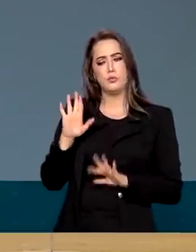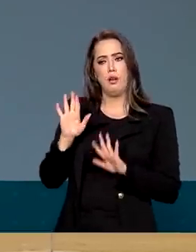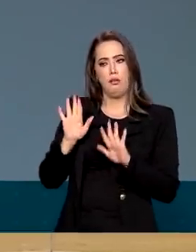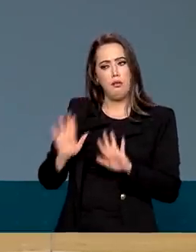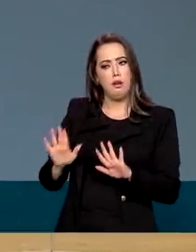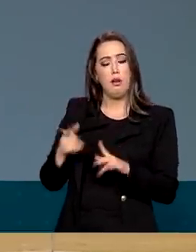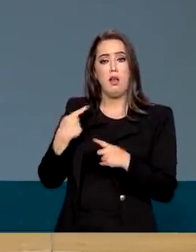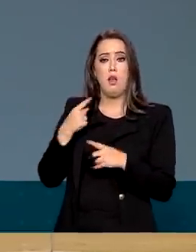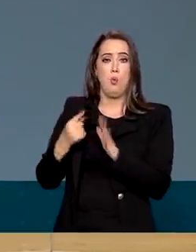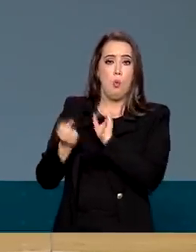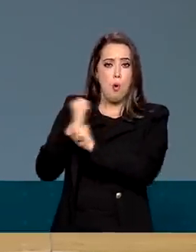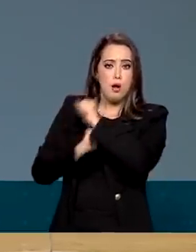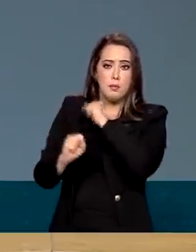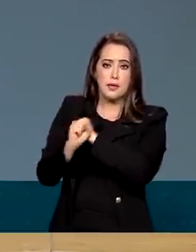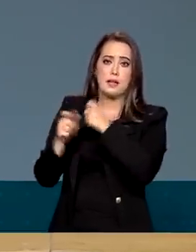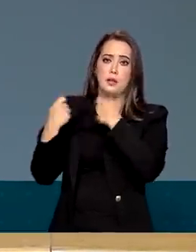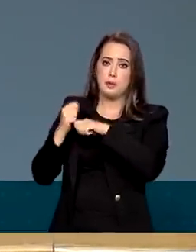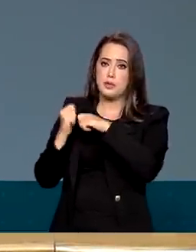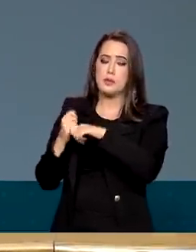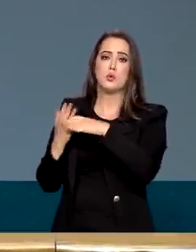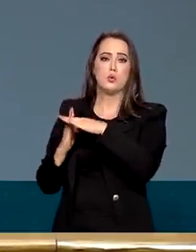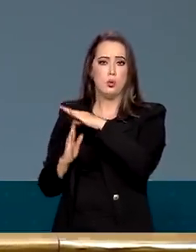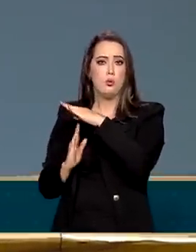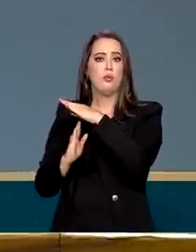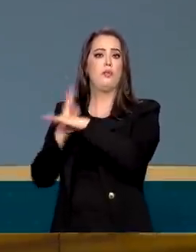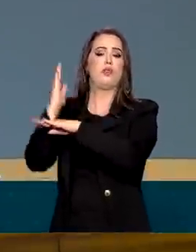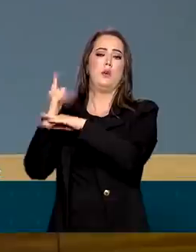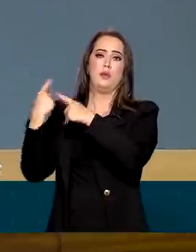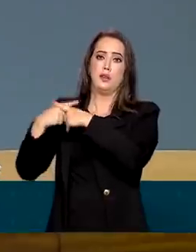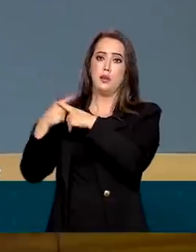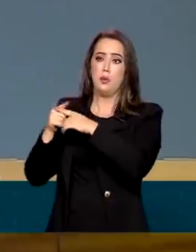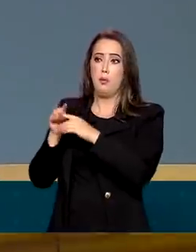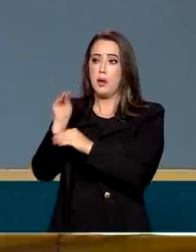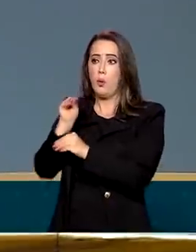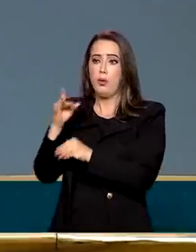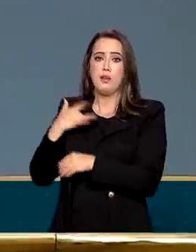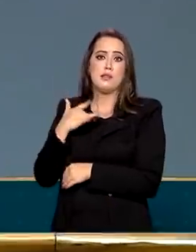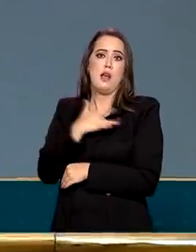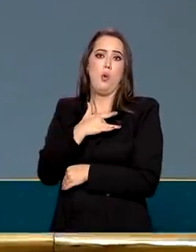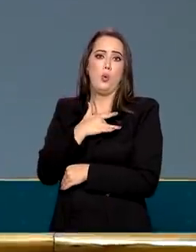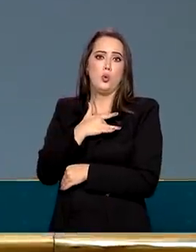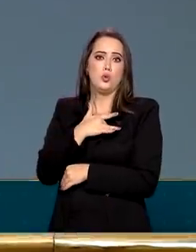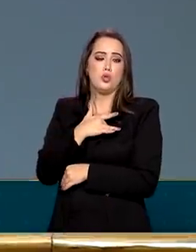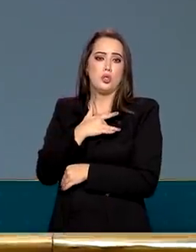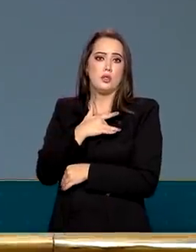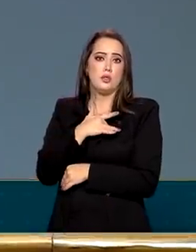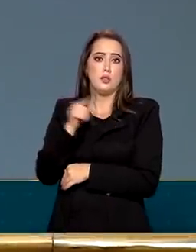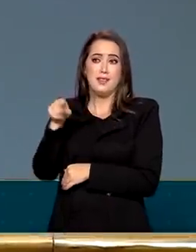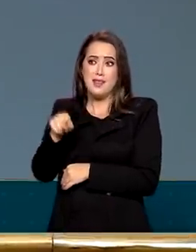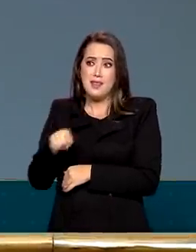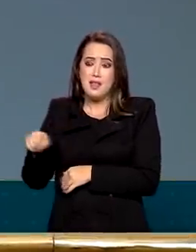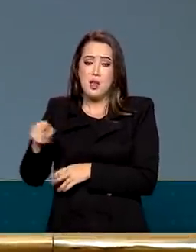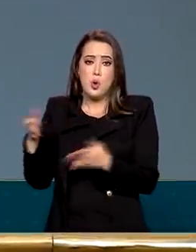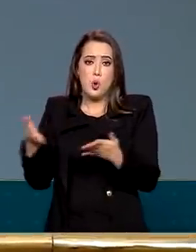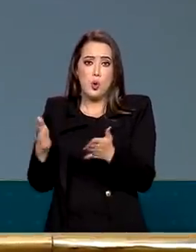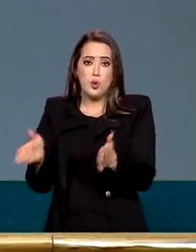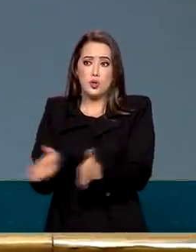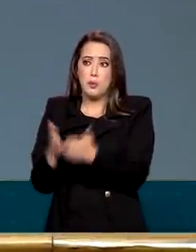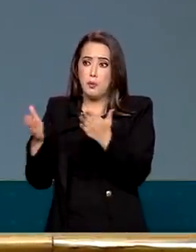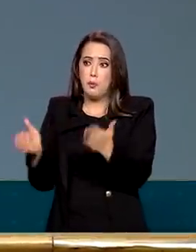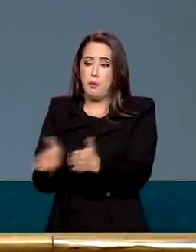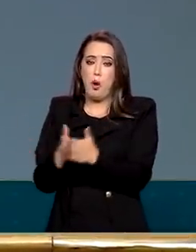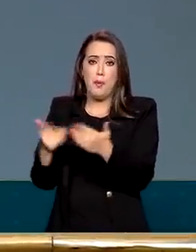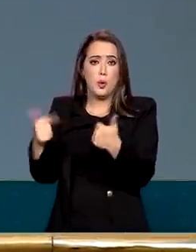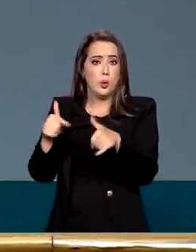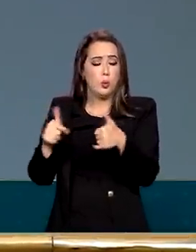econômicos sobre os mais frágeis foram devastadores. todo mundo está dizendo. Os pobres estão sem comida,